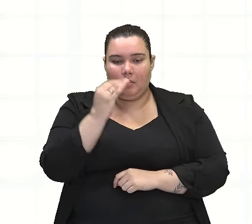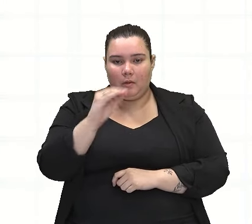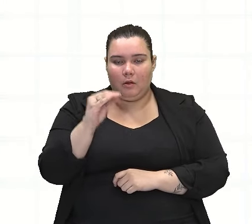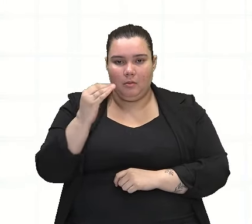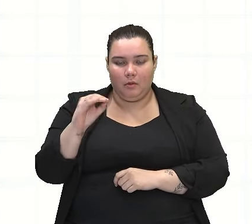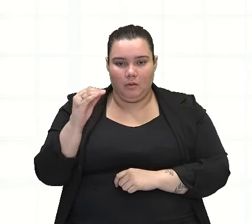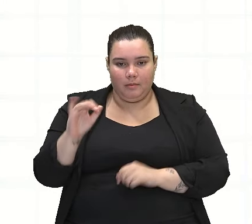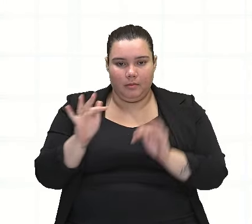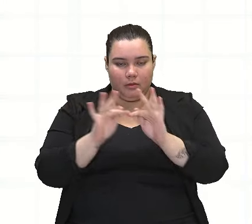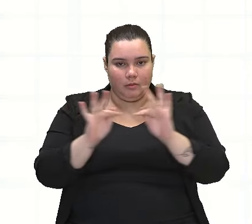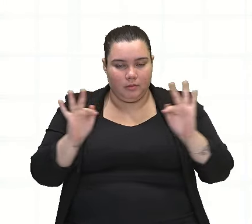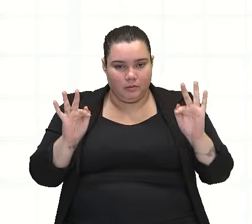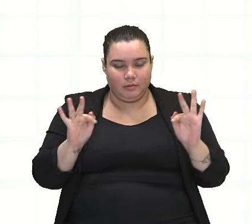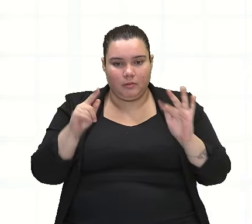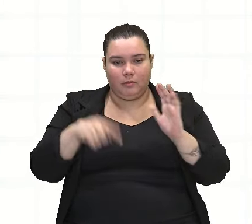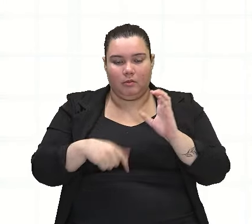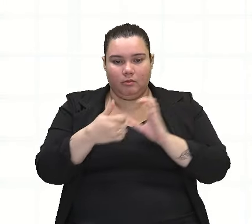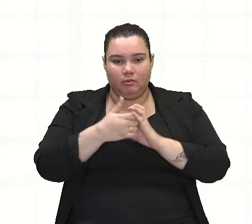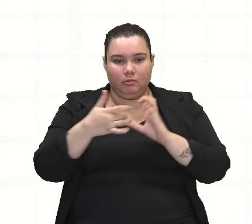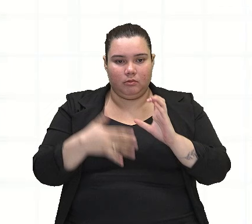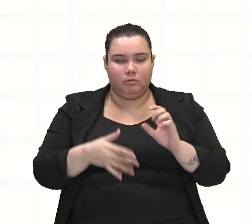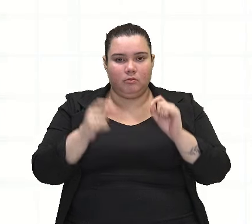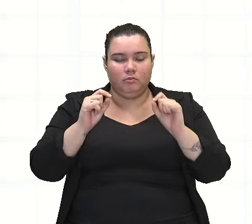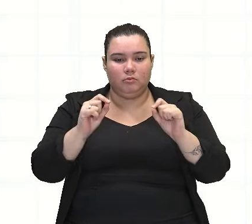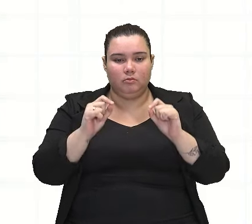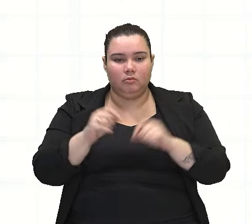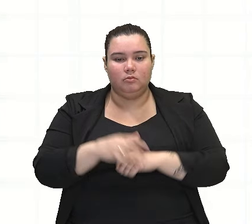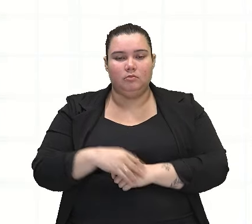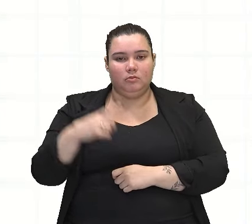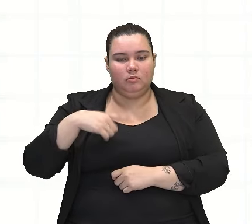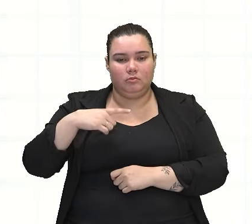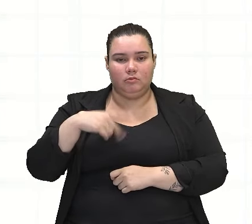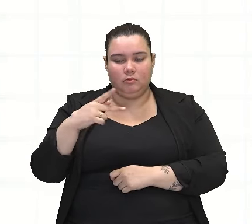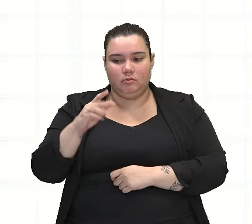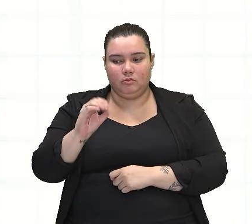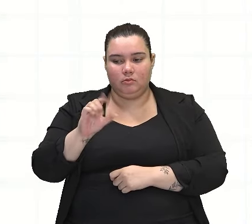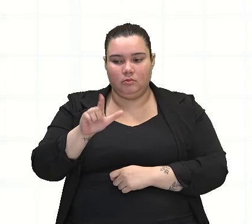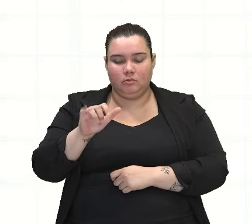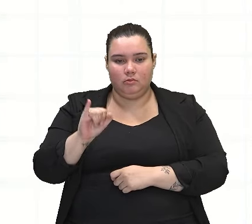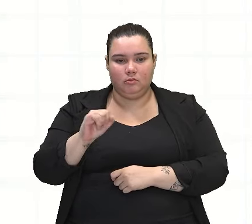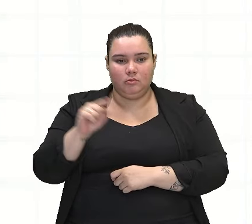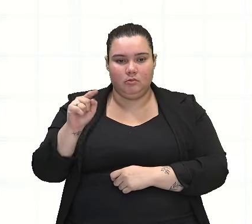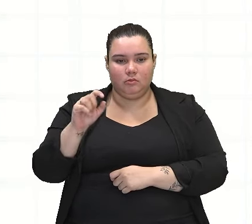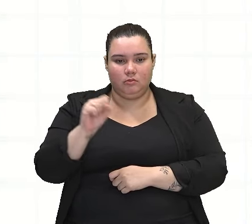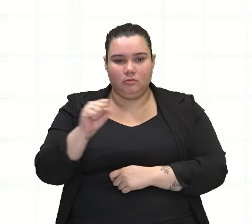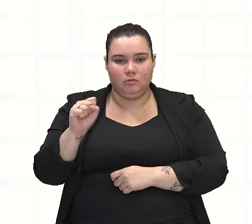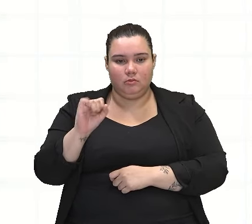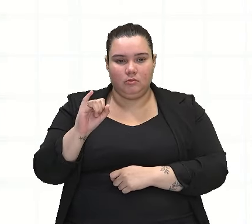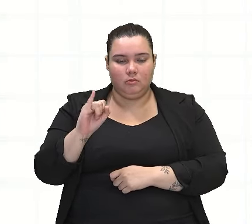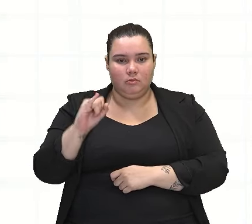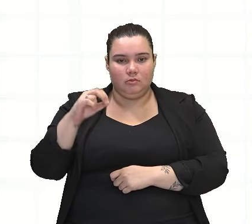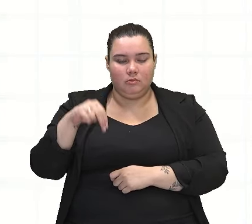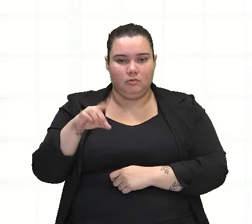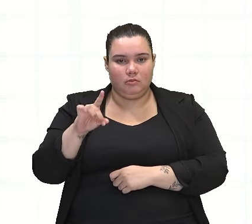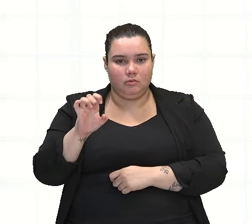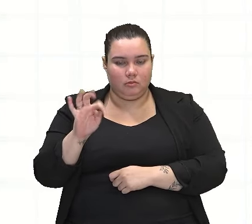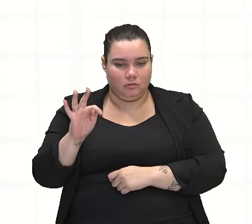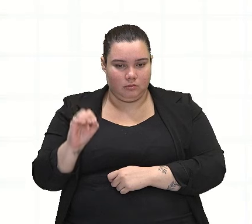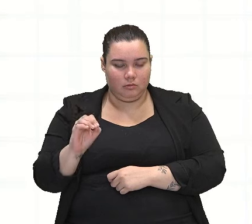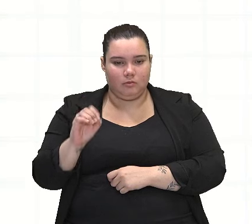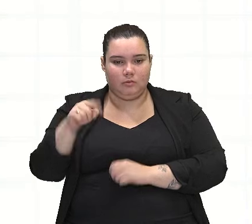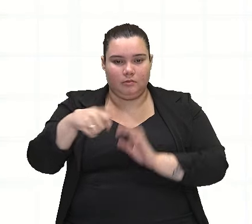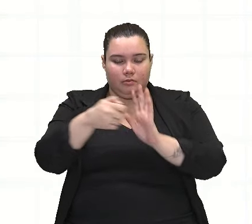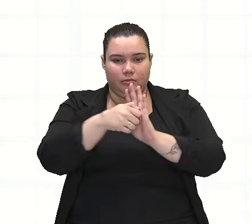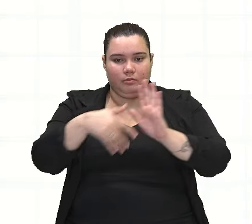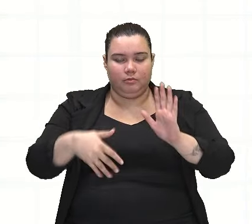enunciados, caracteriza aqui para a gente a presença de um polissíndeto, certo? Então, aqui nós temos a figura de construção,